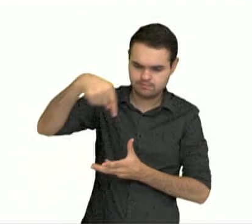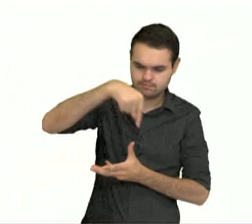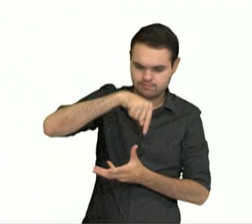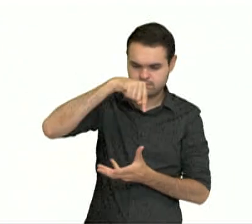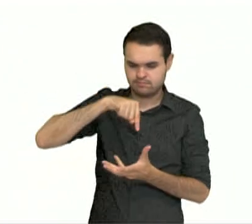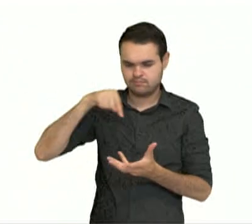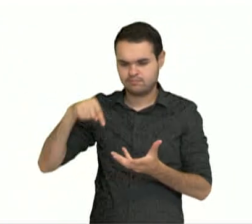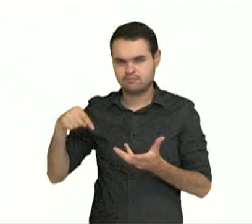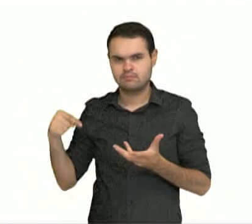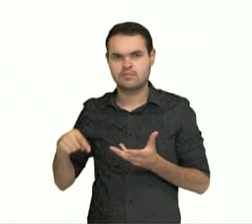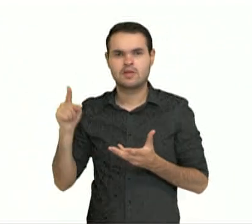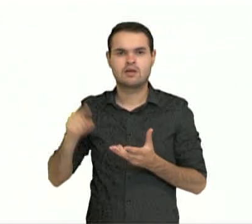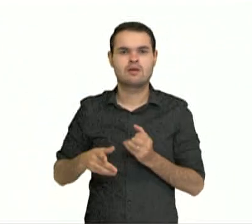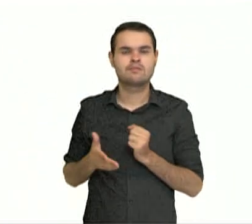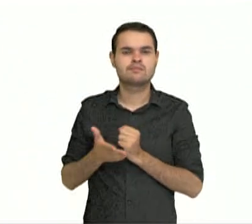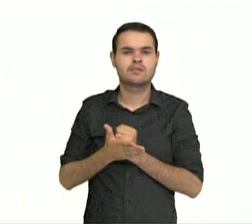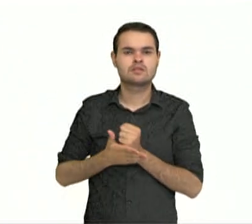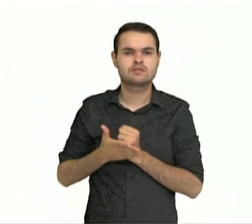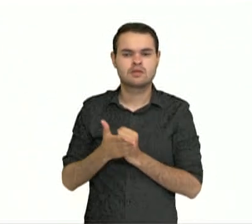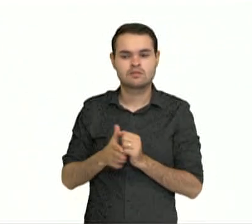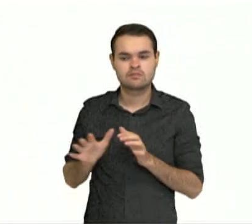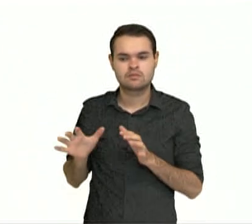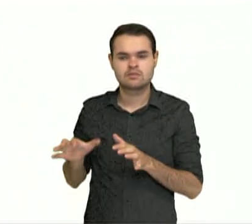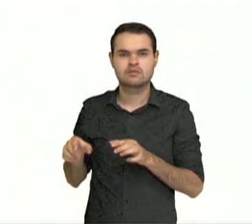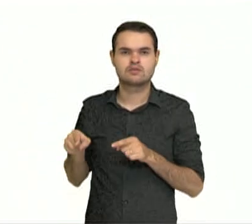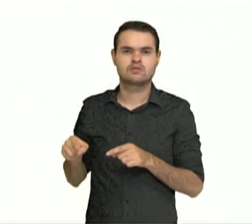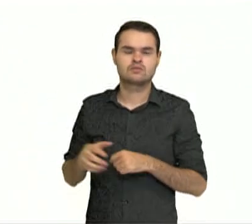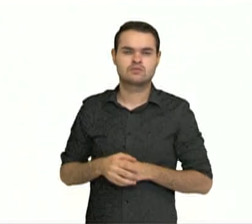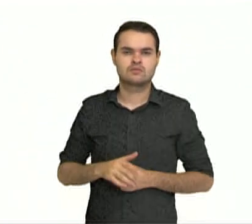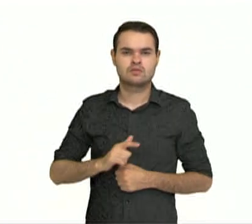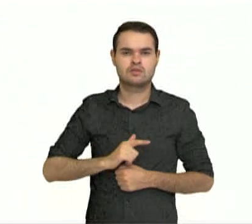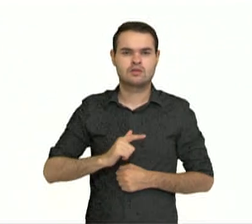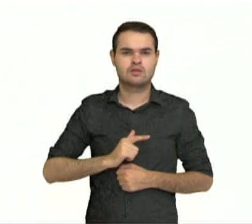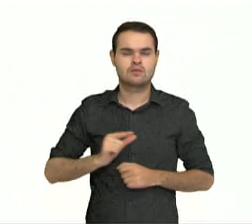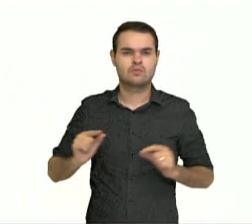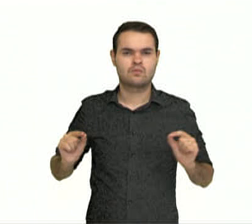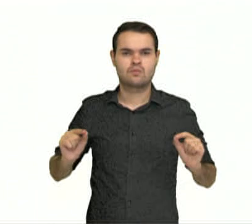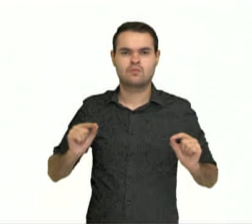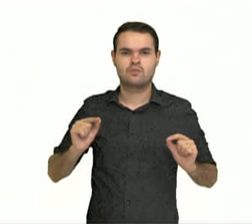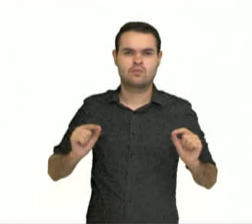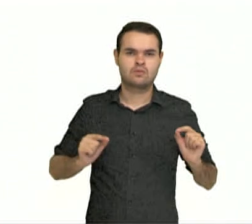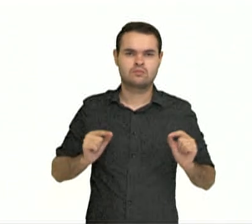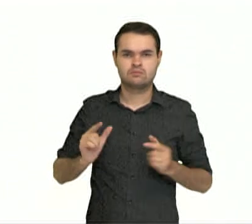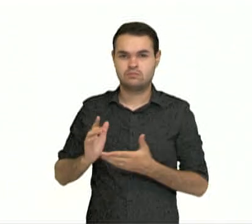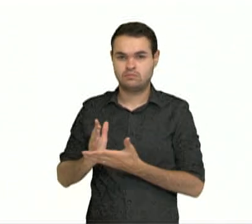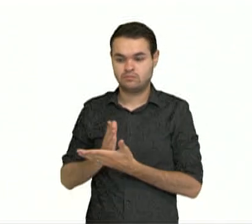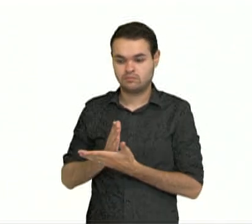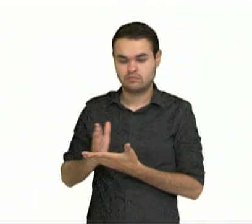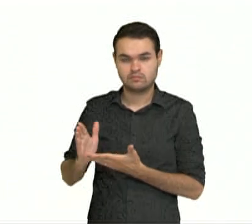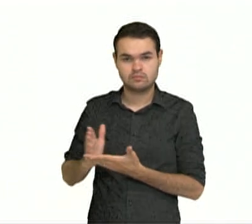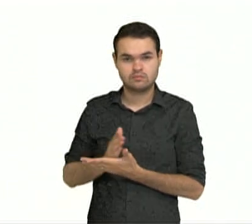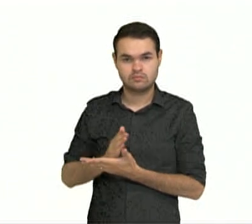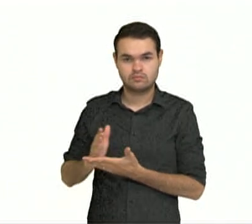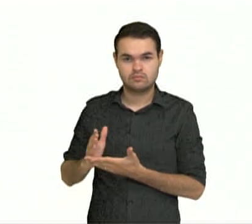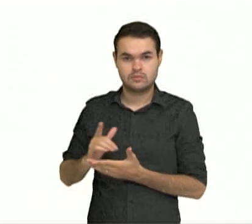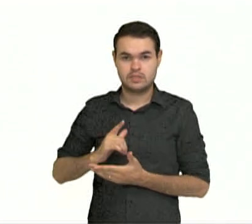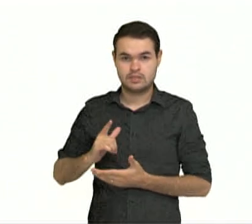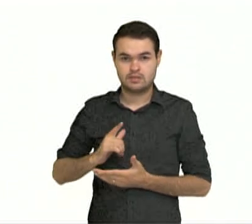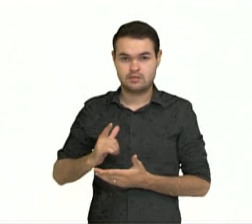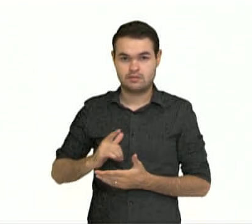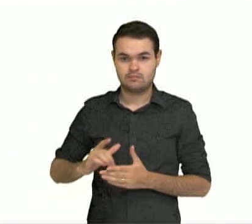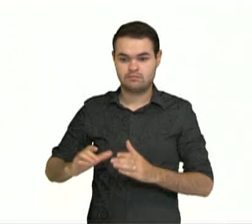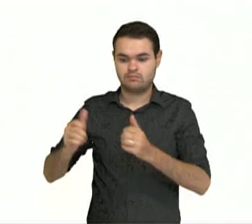é baseada no movimento de rotação. Então nós temos ali a divisão da Terra do planeta em